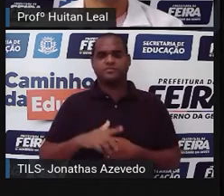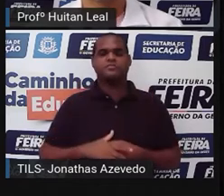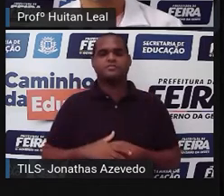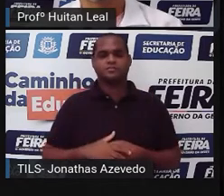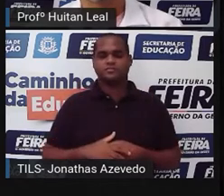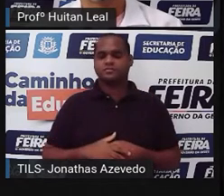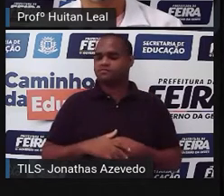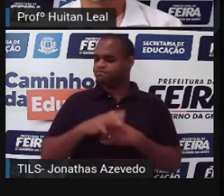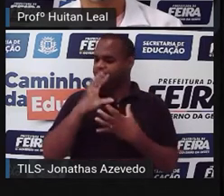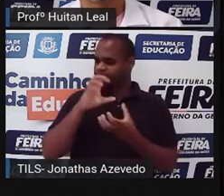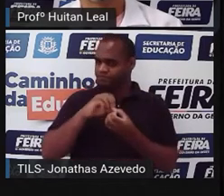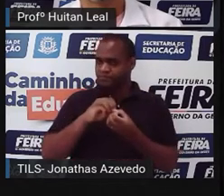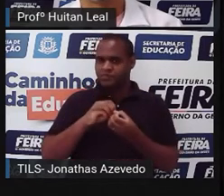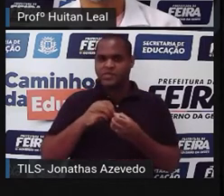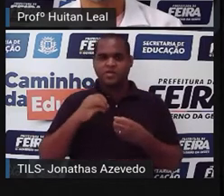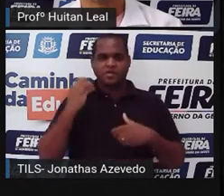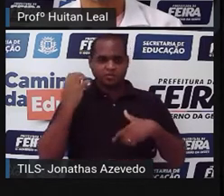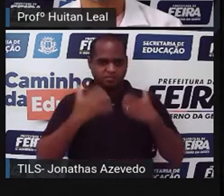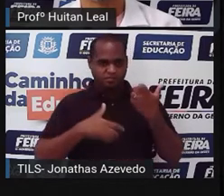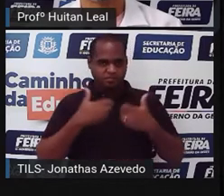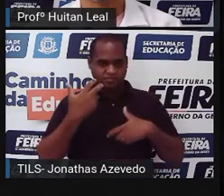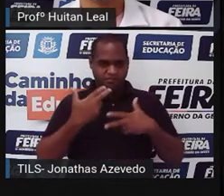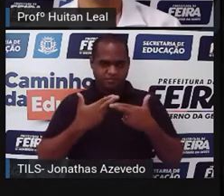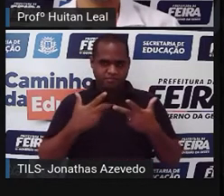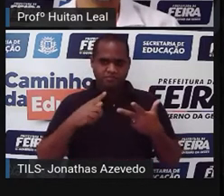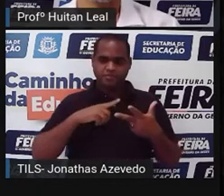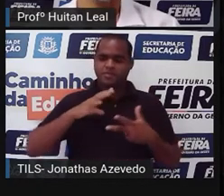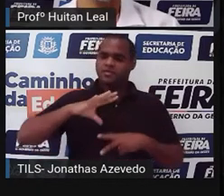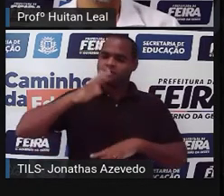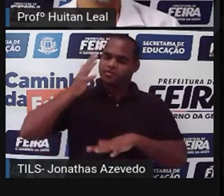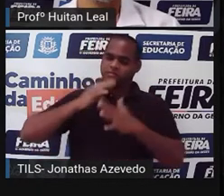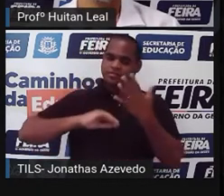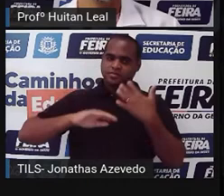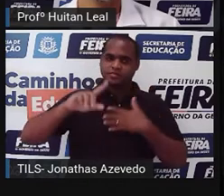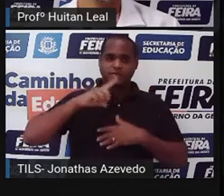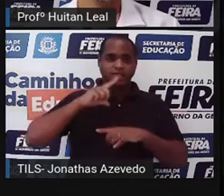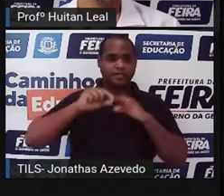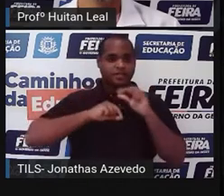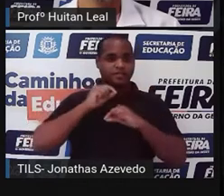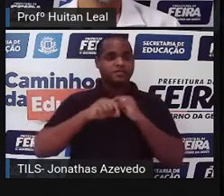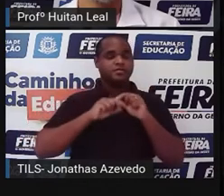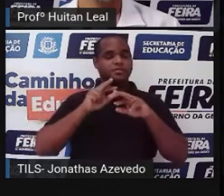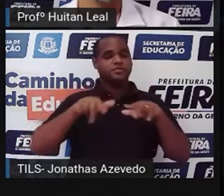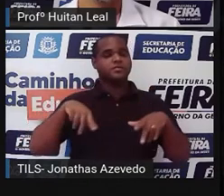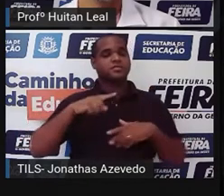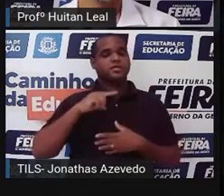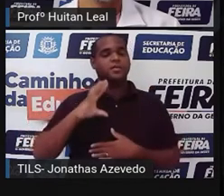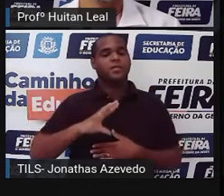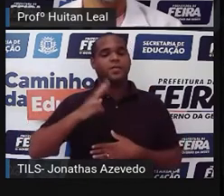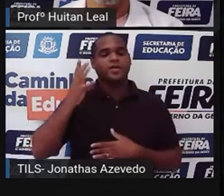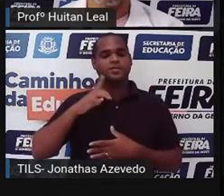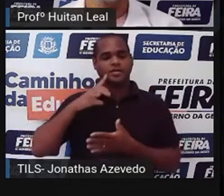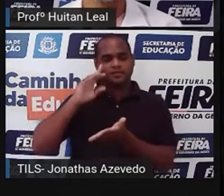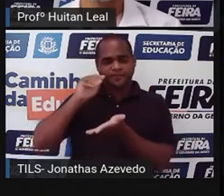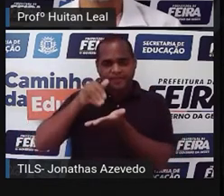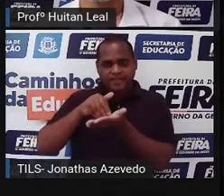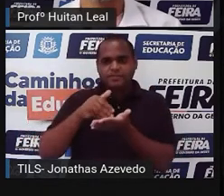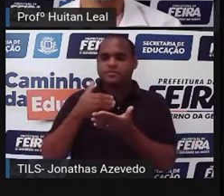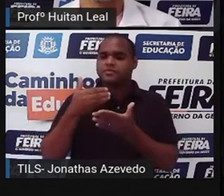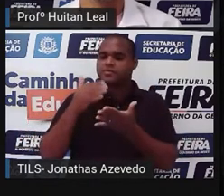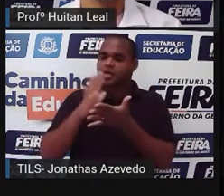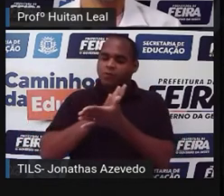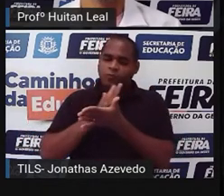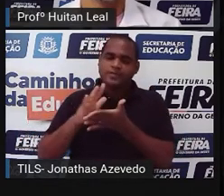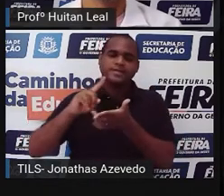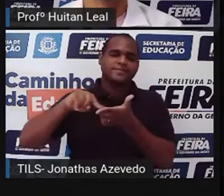acontecer entre os personagens e, no final, vai trazer alguma